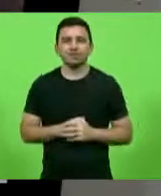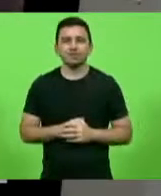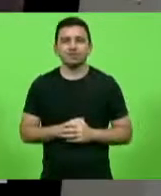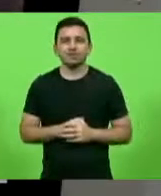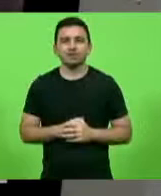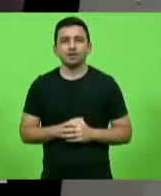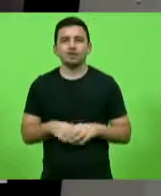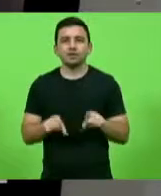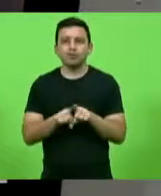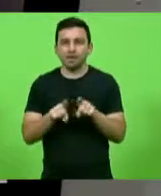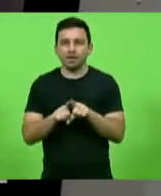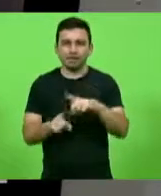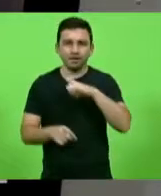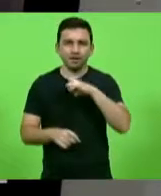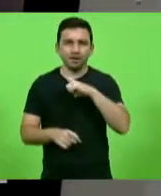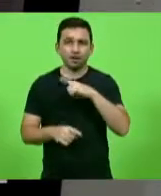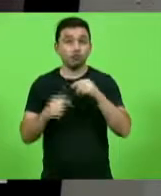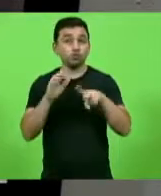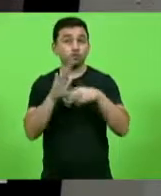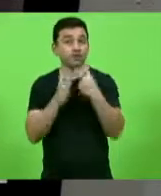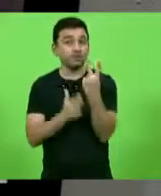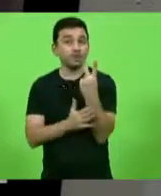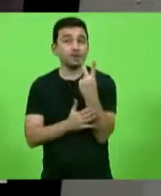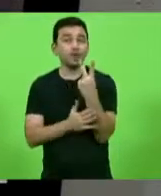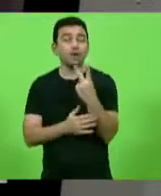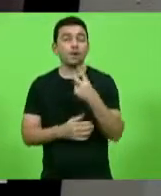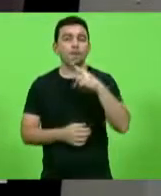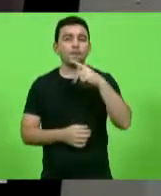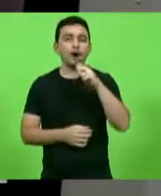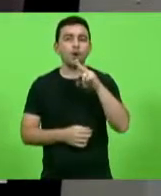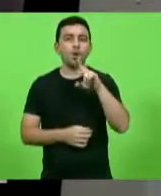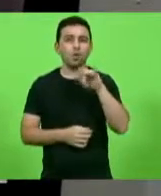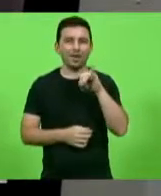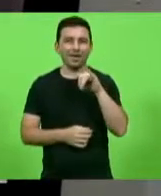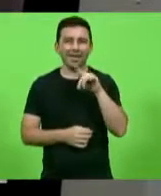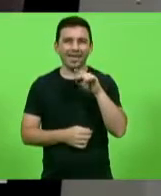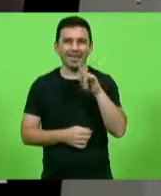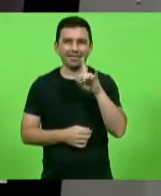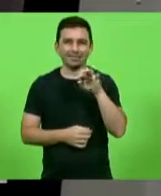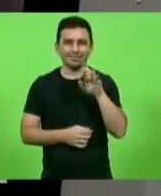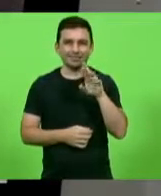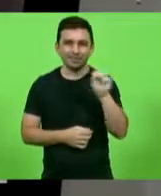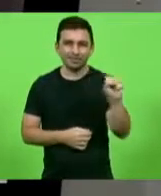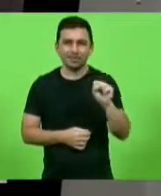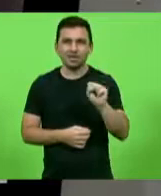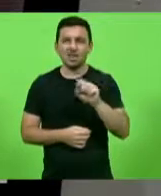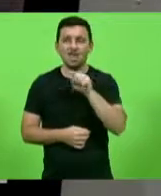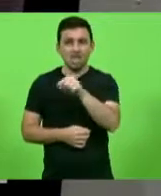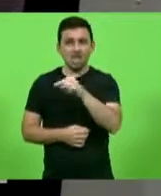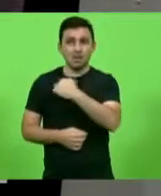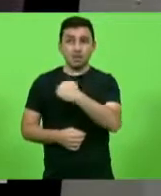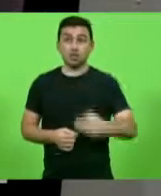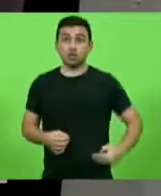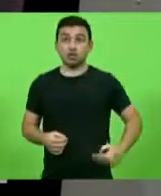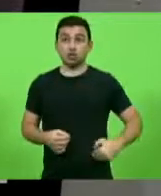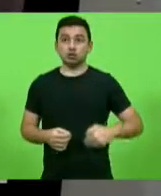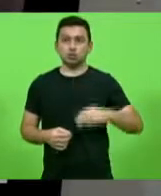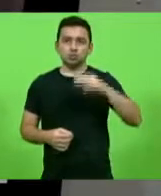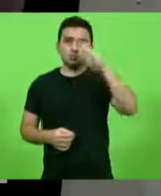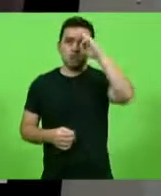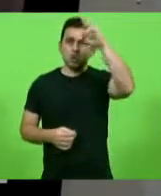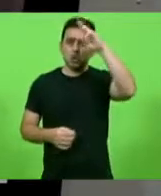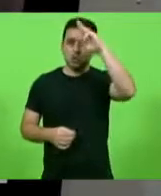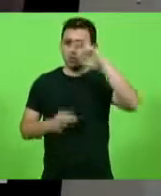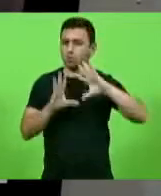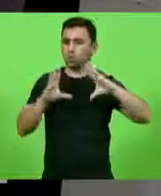Será que ele estava? Olha aí, duas vezes. Paulo Guedes é um mala que só atrapalha o governo. O nosso superministro Paulo Guedes, todo bolsonarista gosta dele?